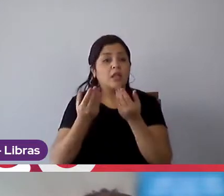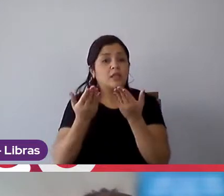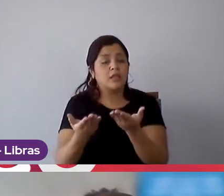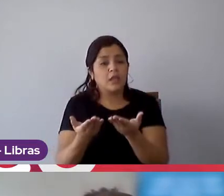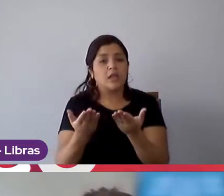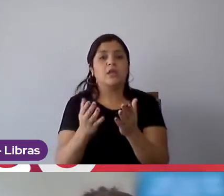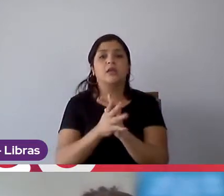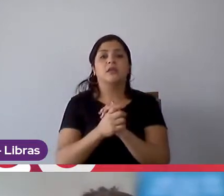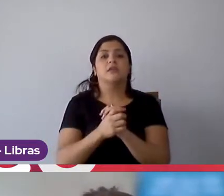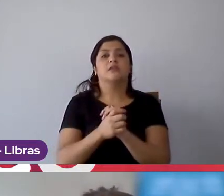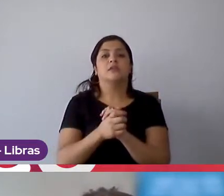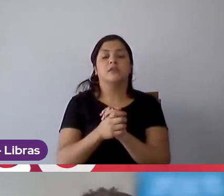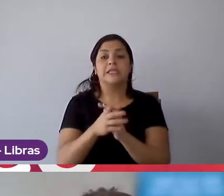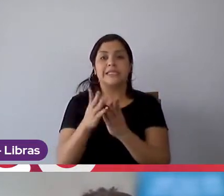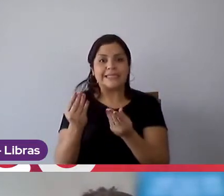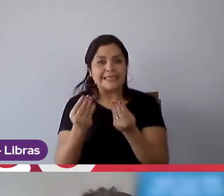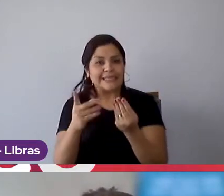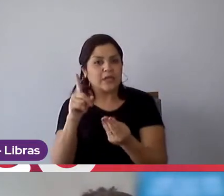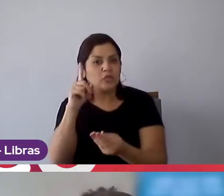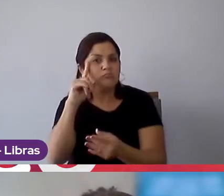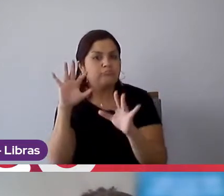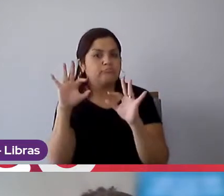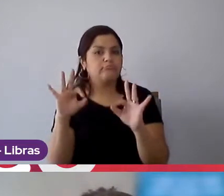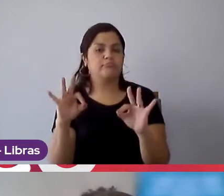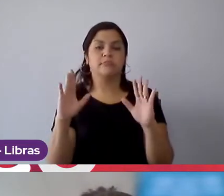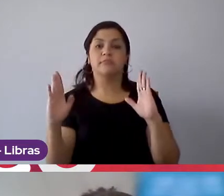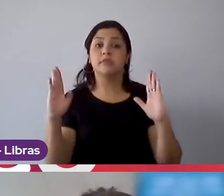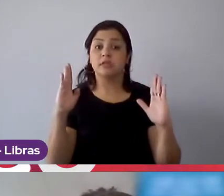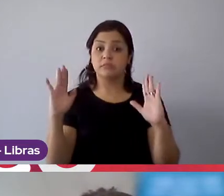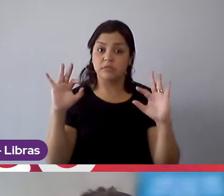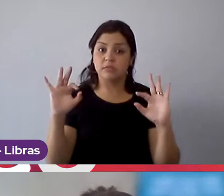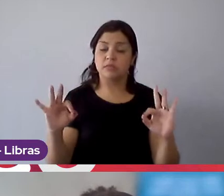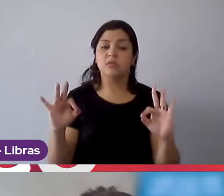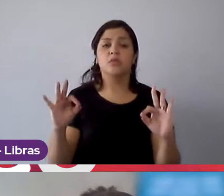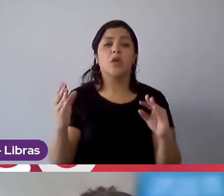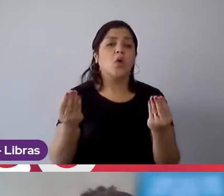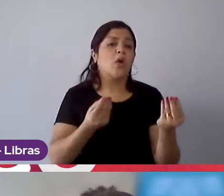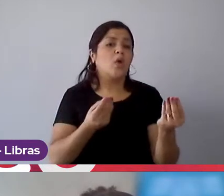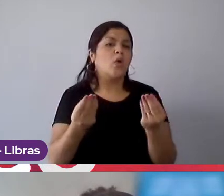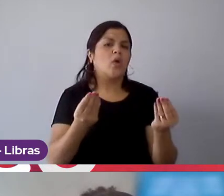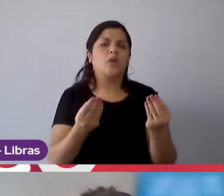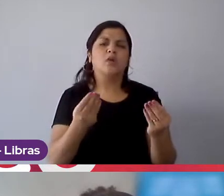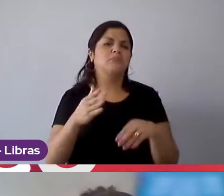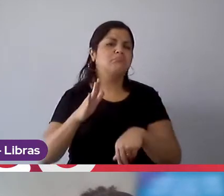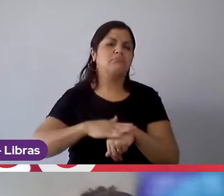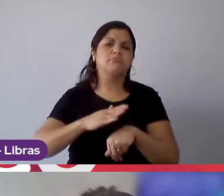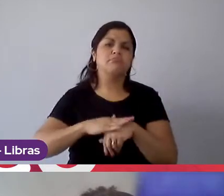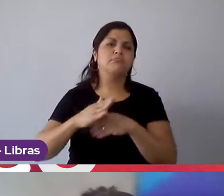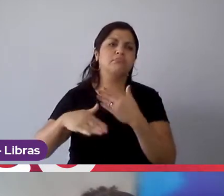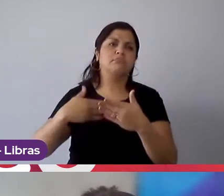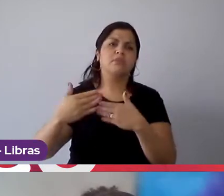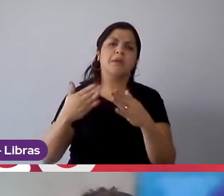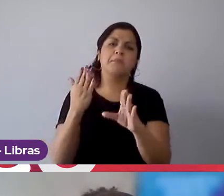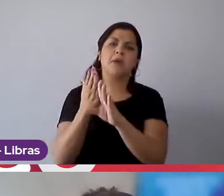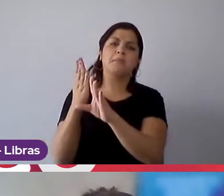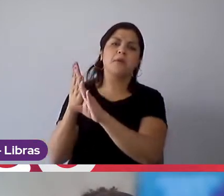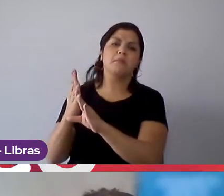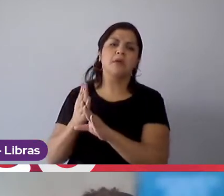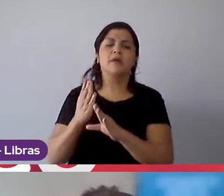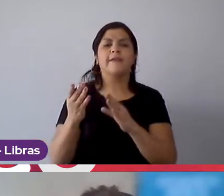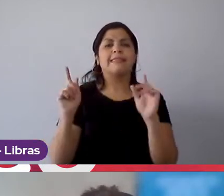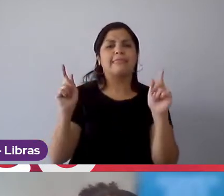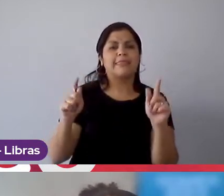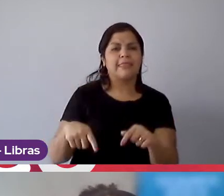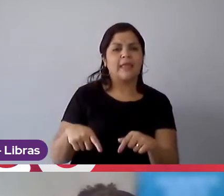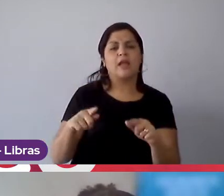data certa, o como é muita gente que vai descobrir, sabe, o que funciona